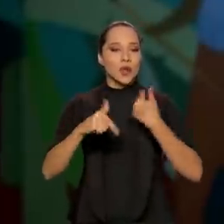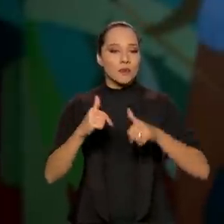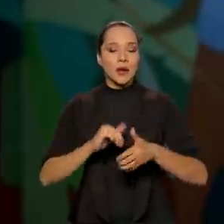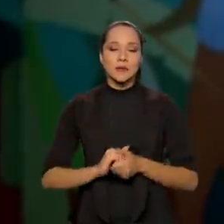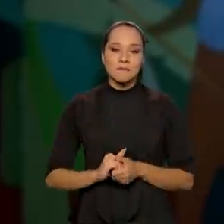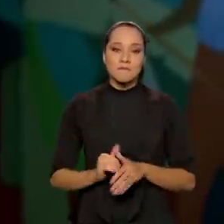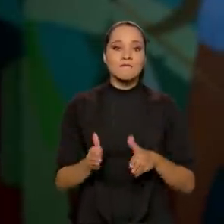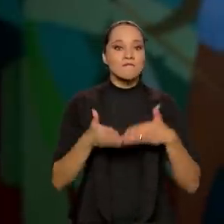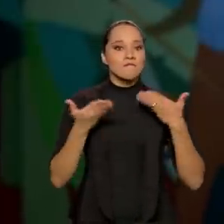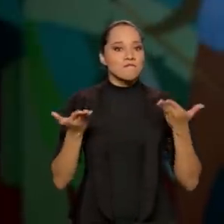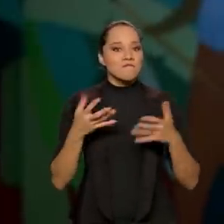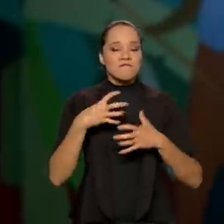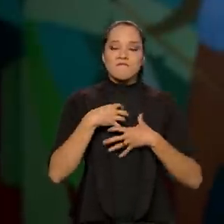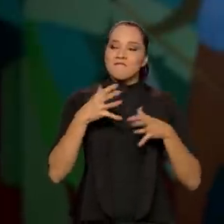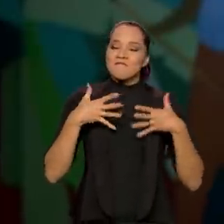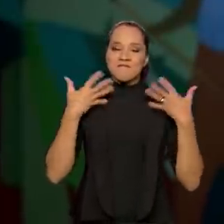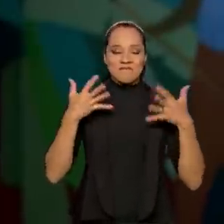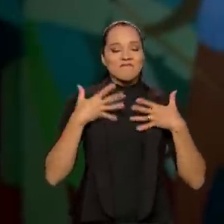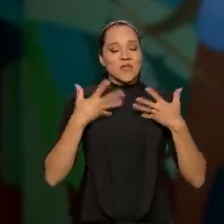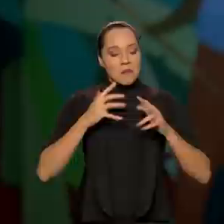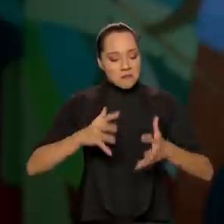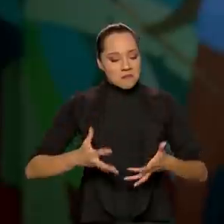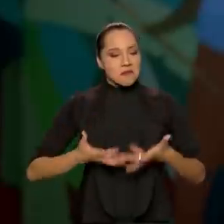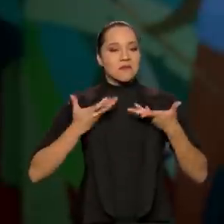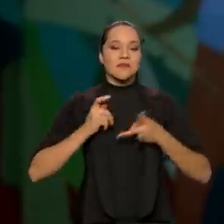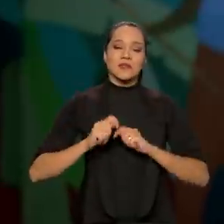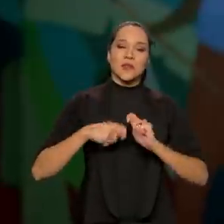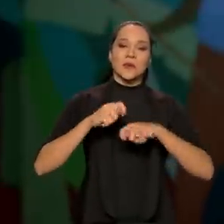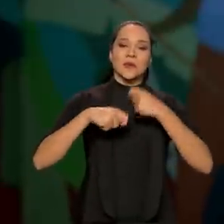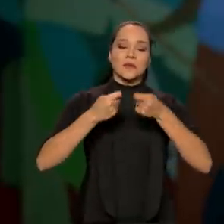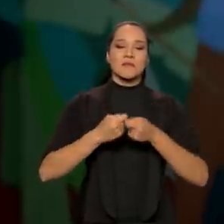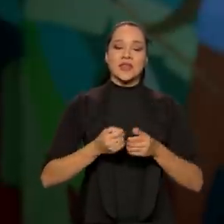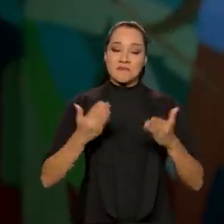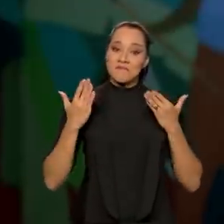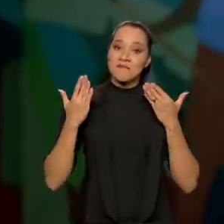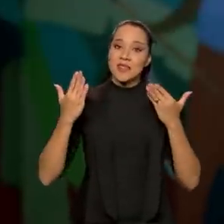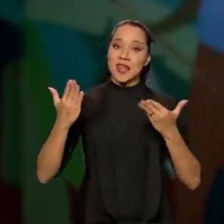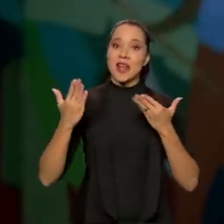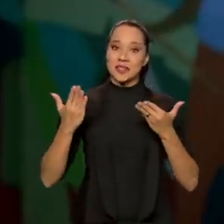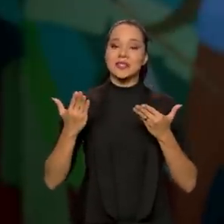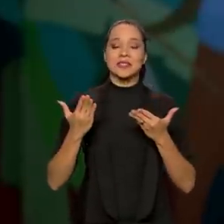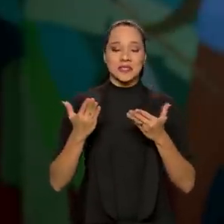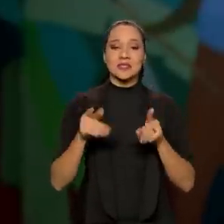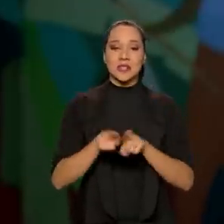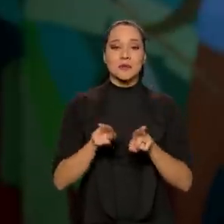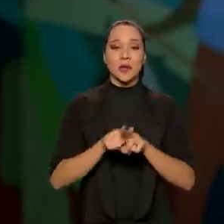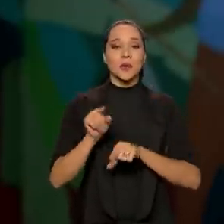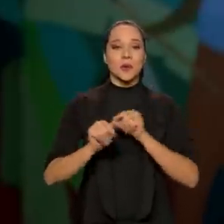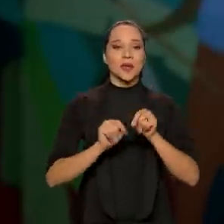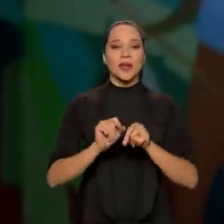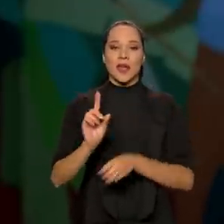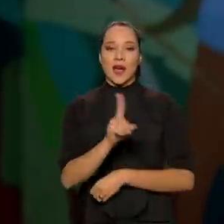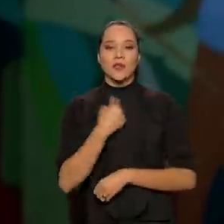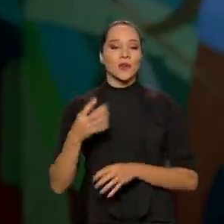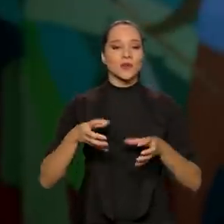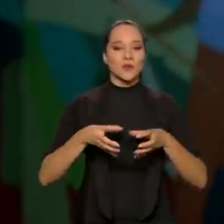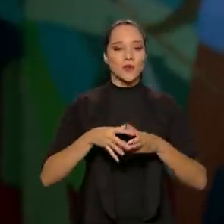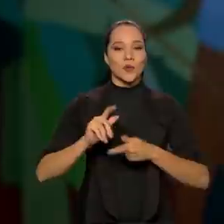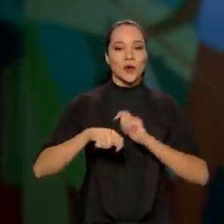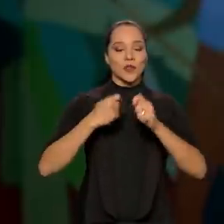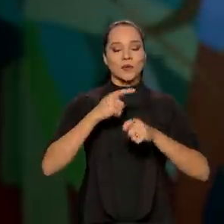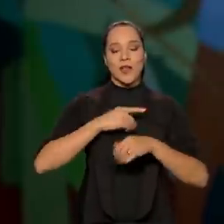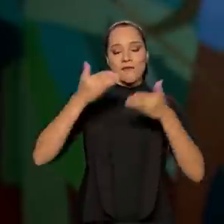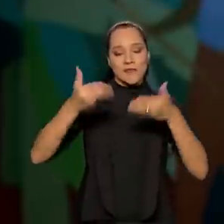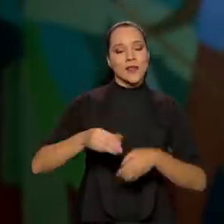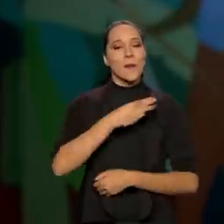Então, estamos bastante animados pela recuperação da economia, graças, em grande parte, a nossa equipe econômica que tem à